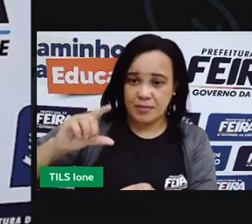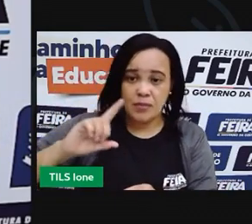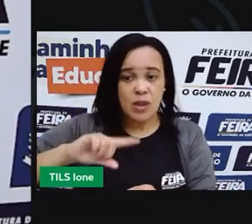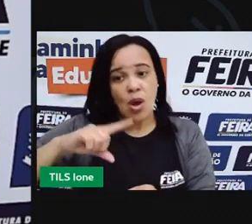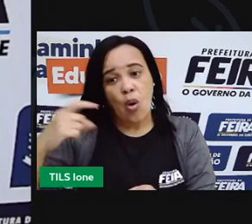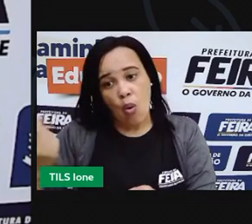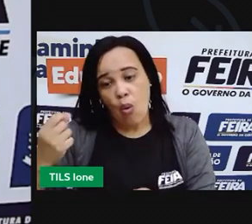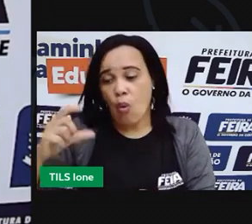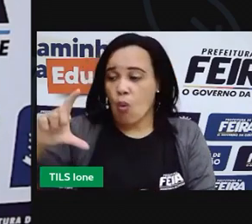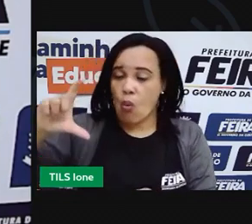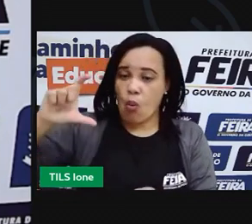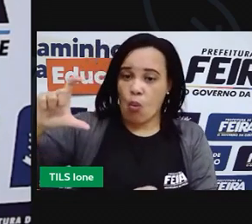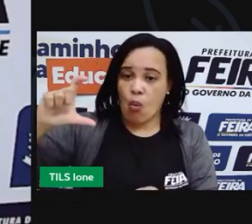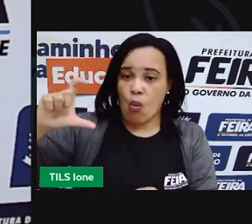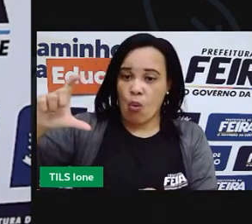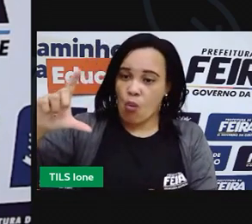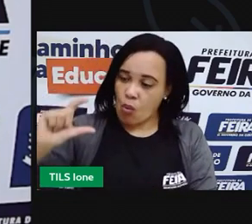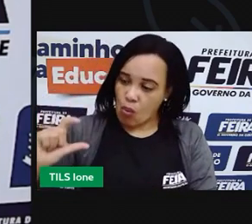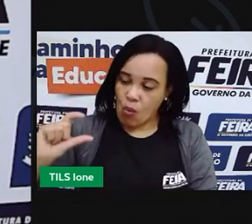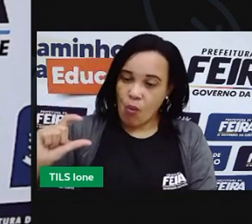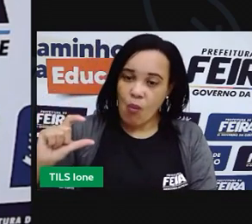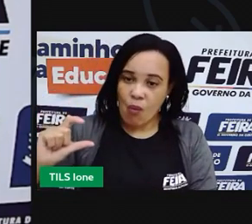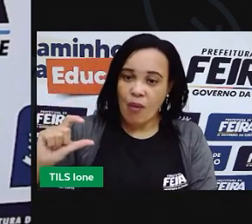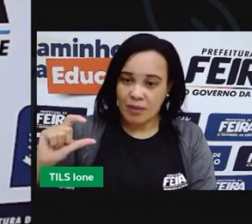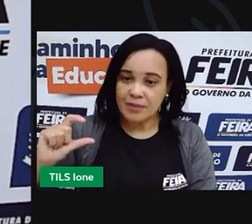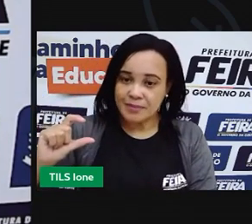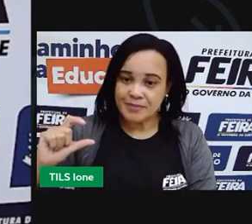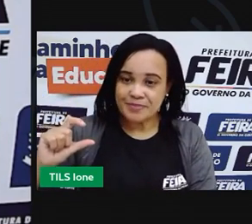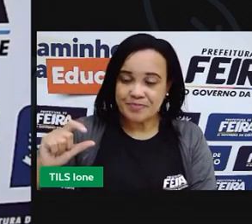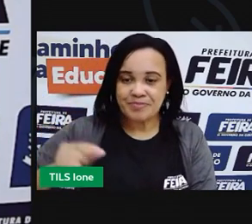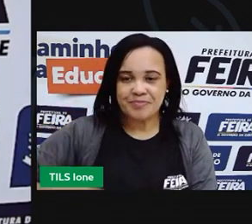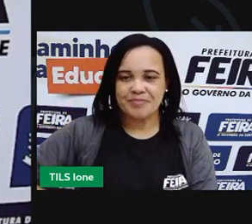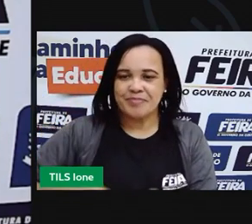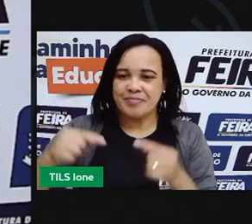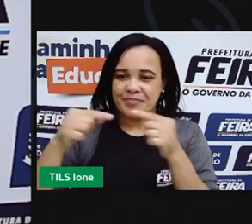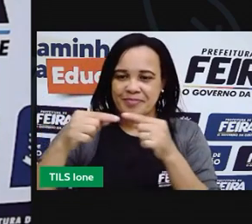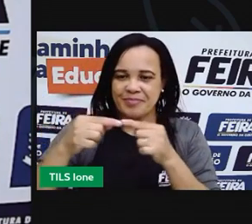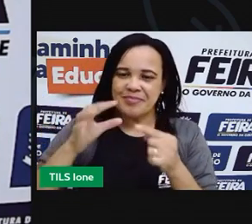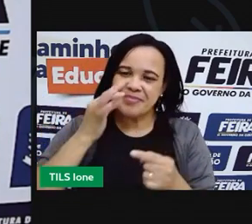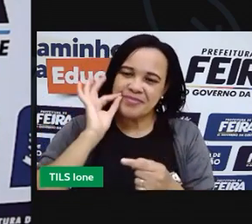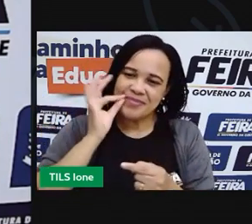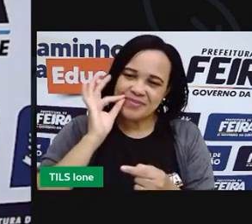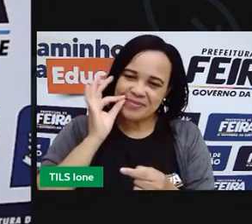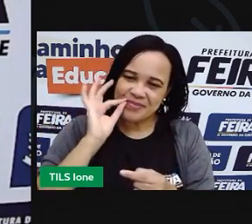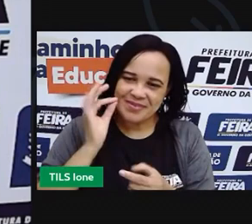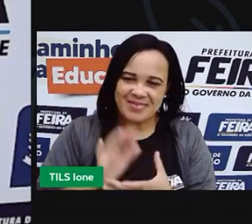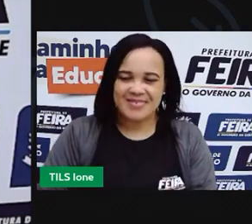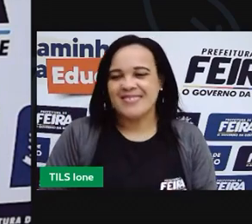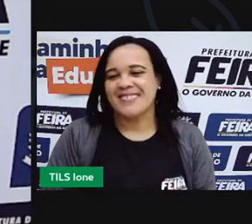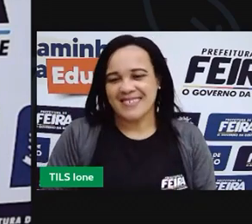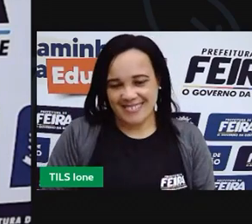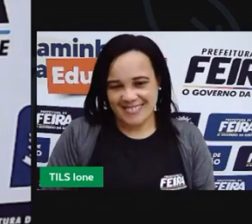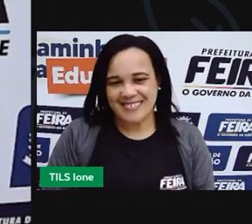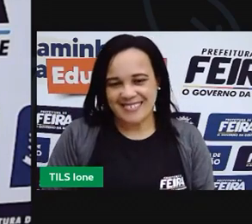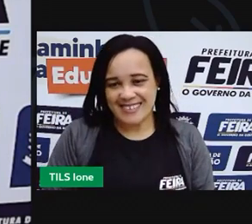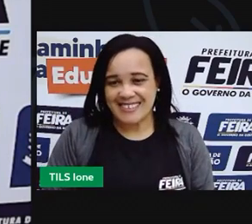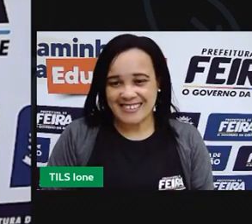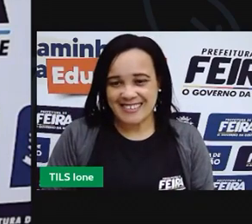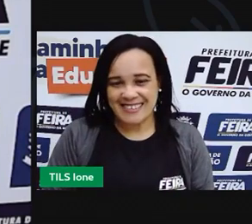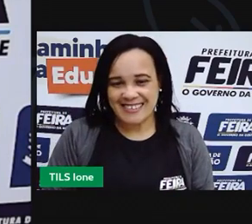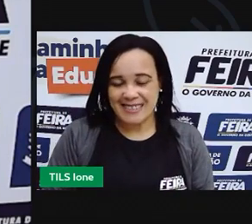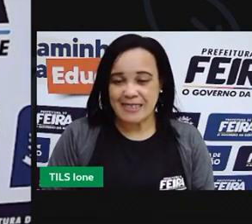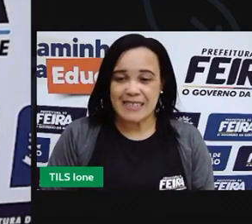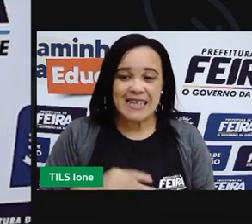que são de 50 ml, é um copo pra café, aqueles copos menores, simbolizando